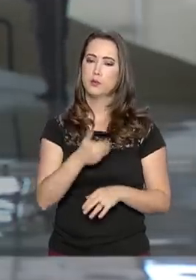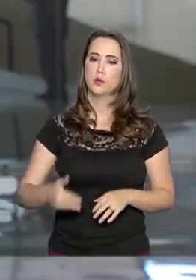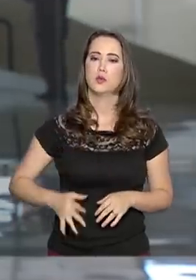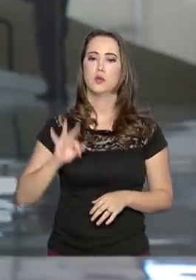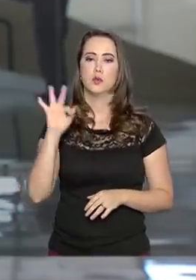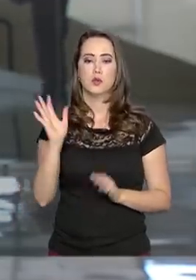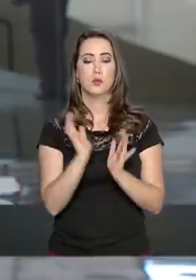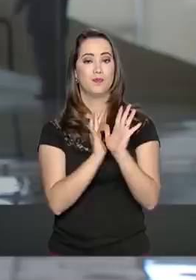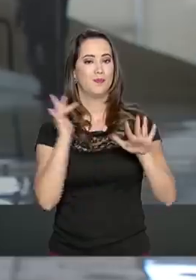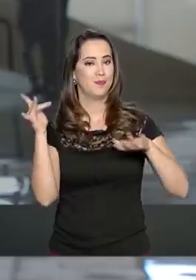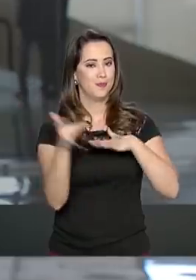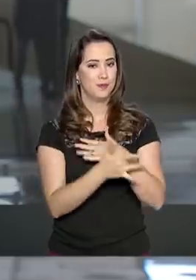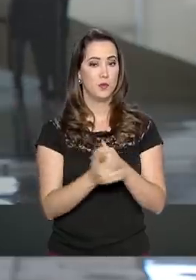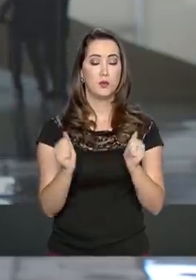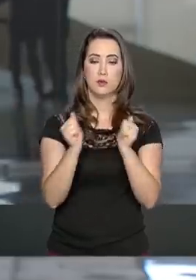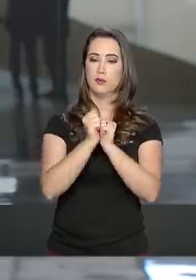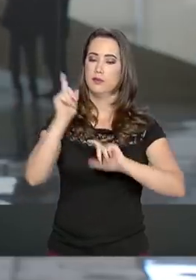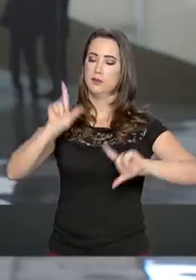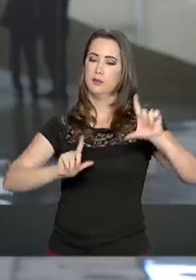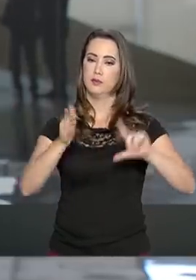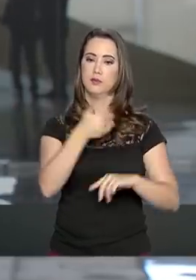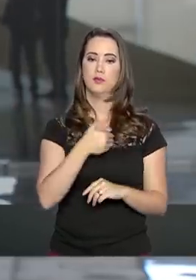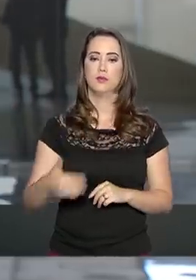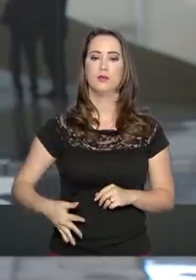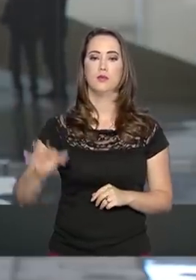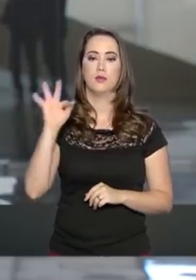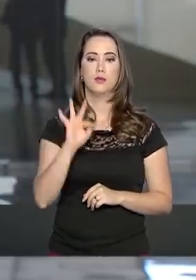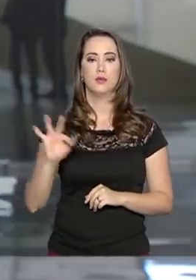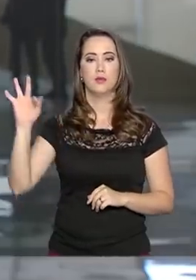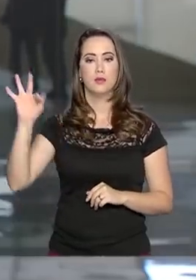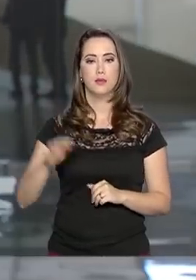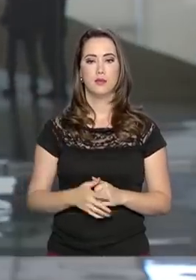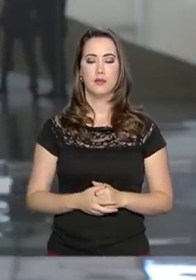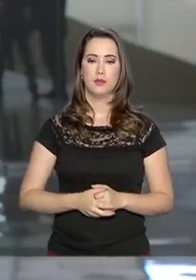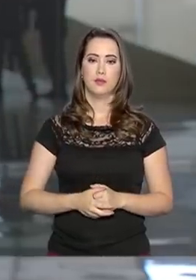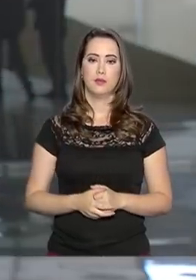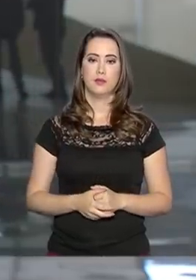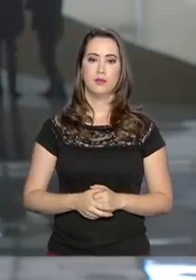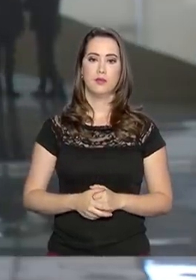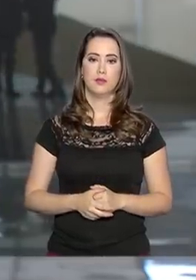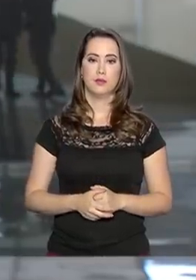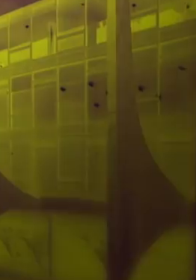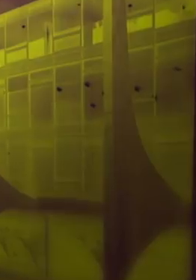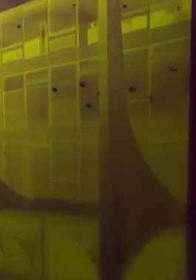nossas redes sociais. Continue com a gente na NBR e a TV do governo federal.